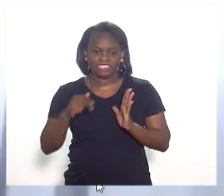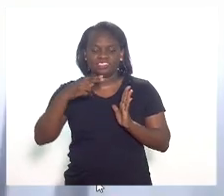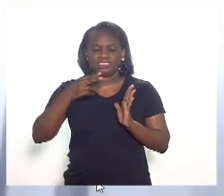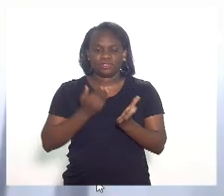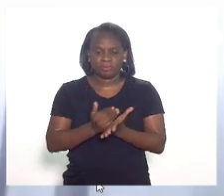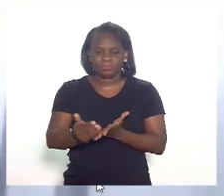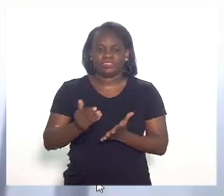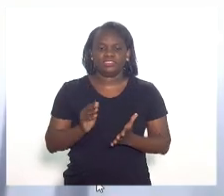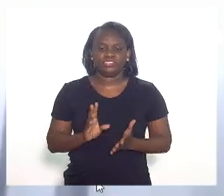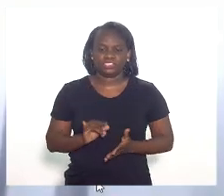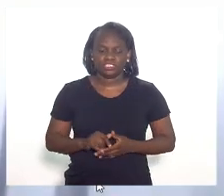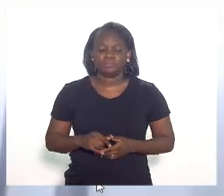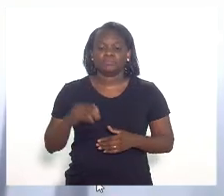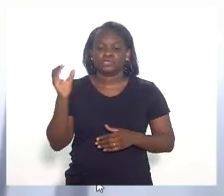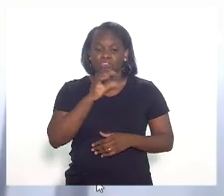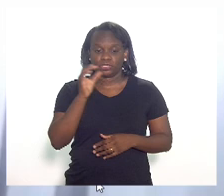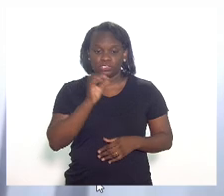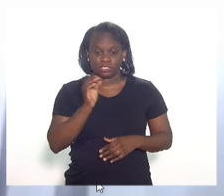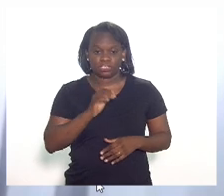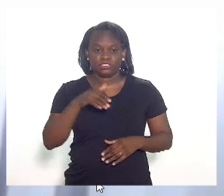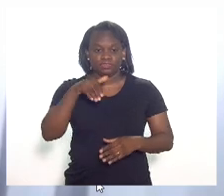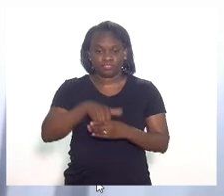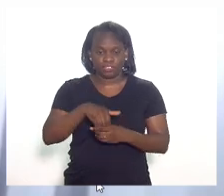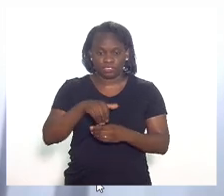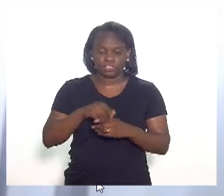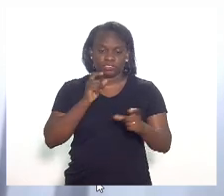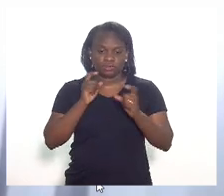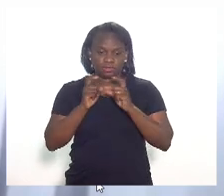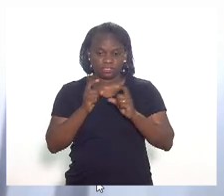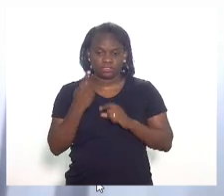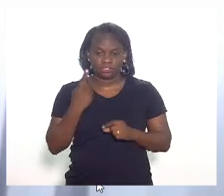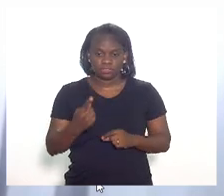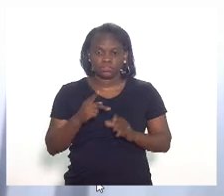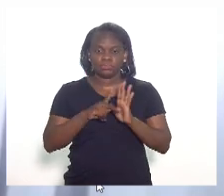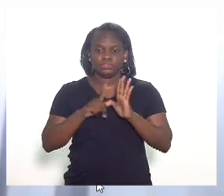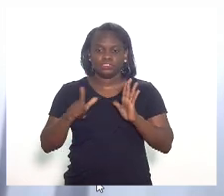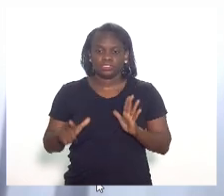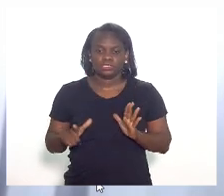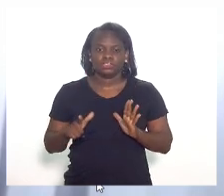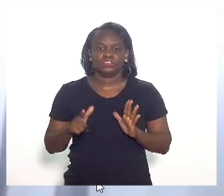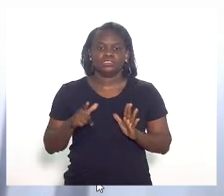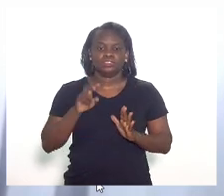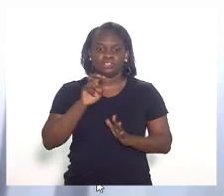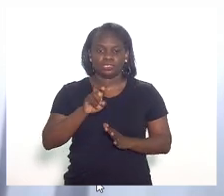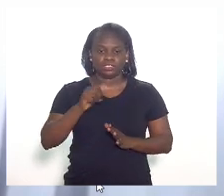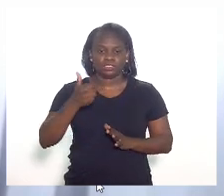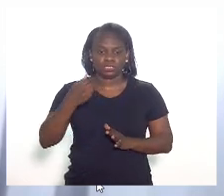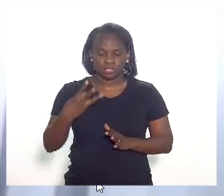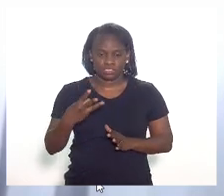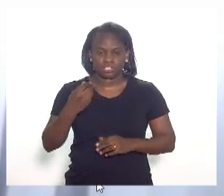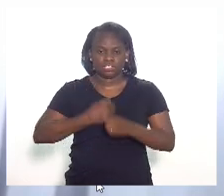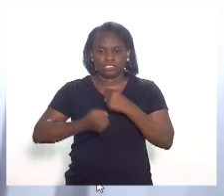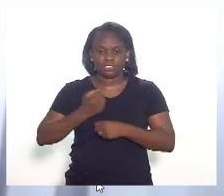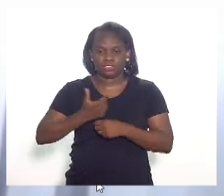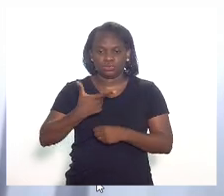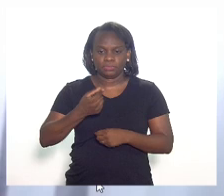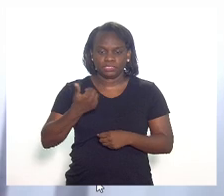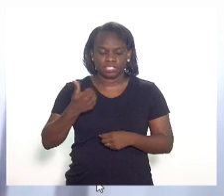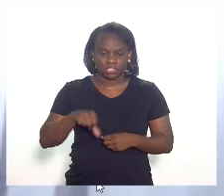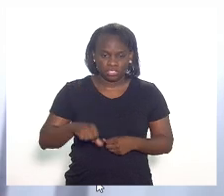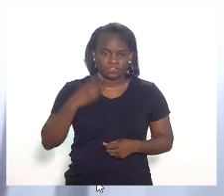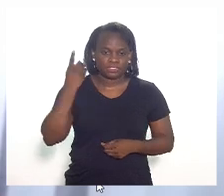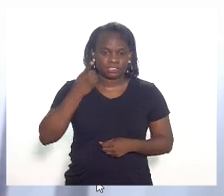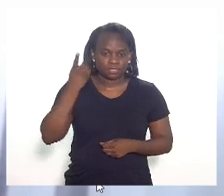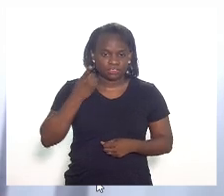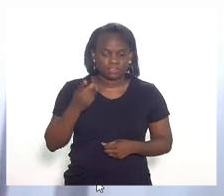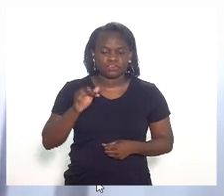a ordem do dia. Em regime de urgência em votação e discussão única, projeto de lei 503 de 2019 de autoria da